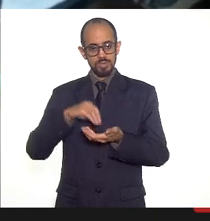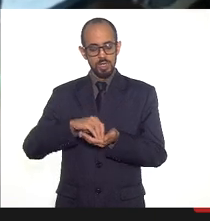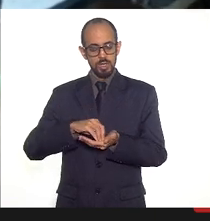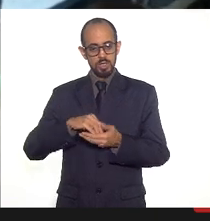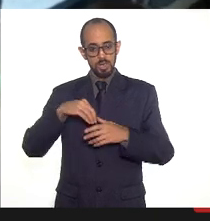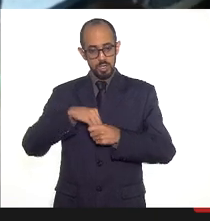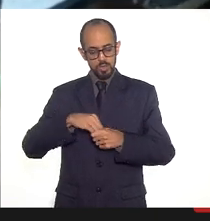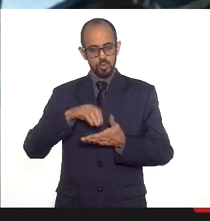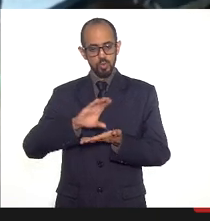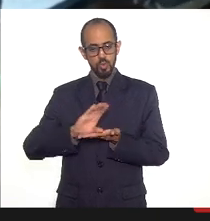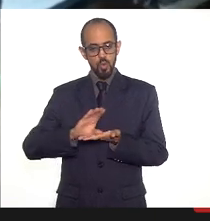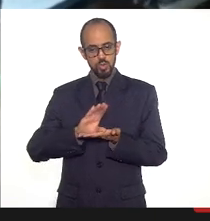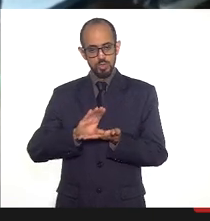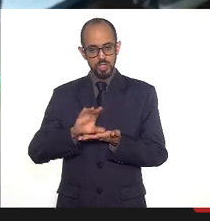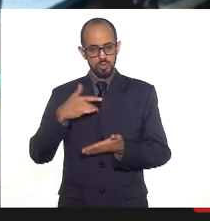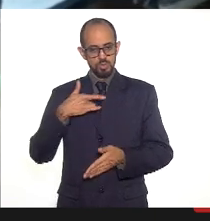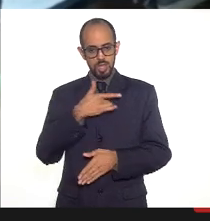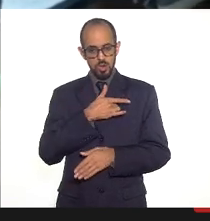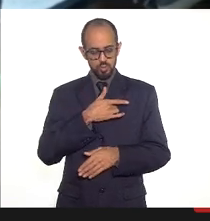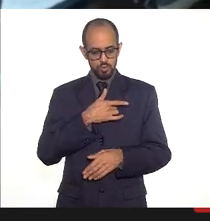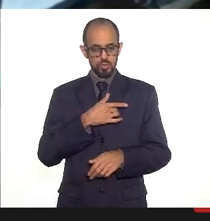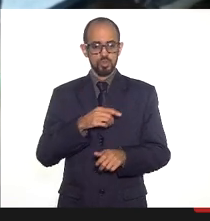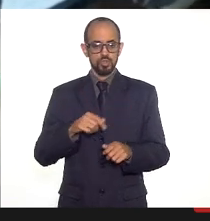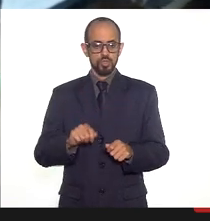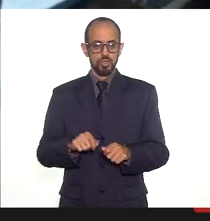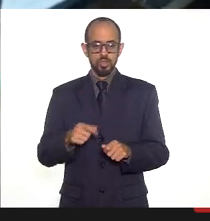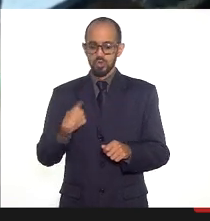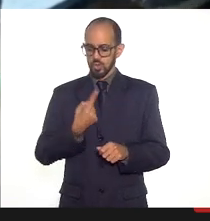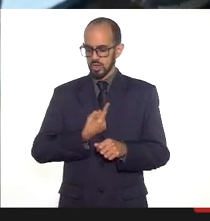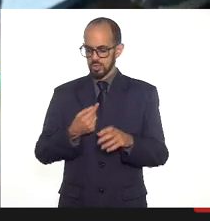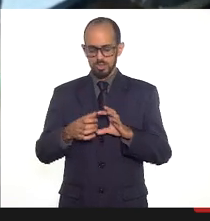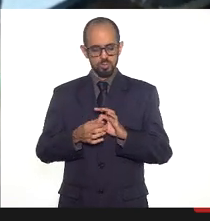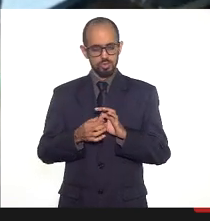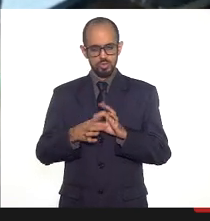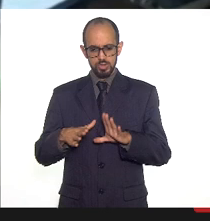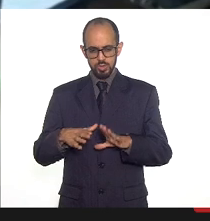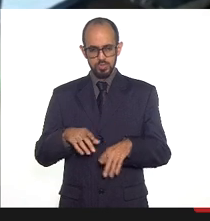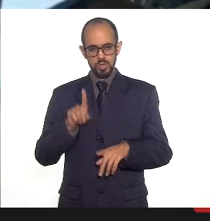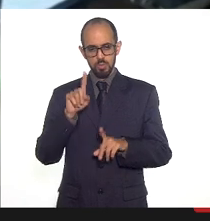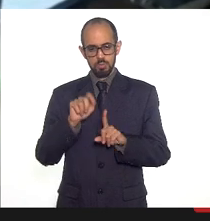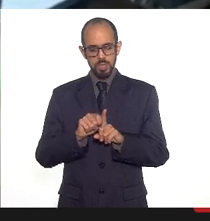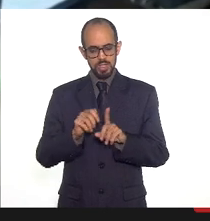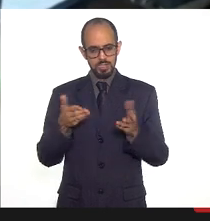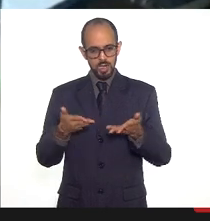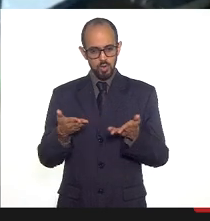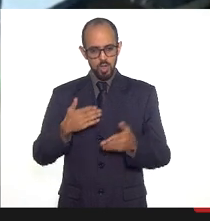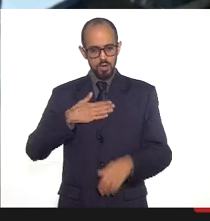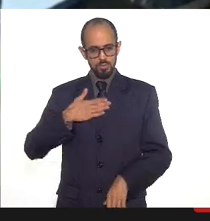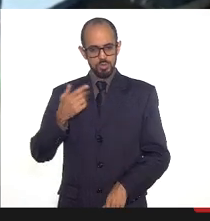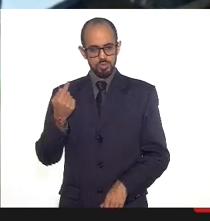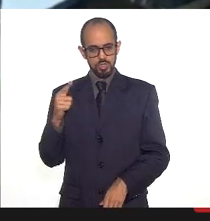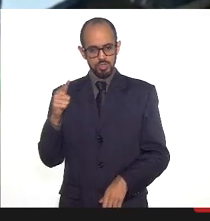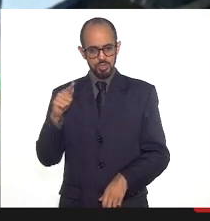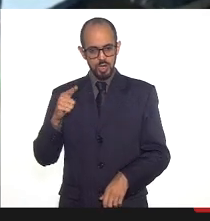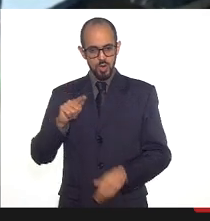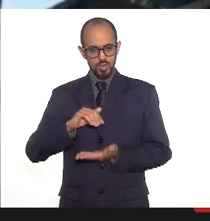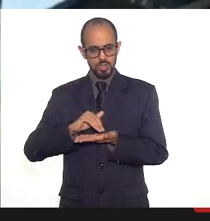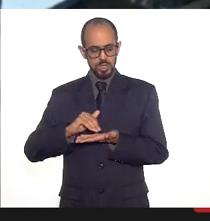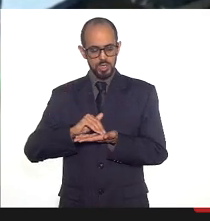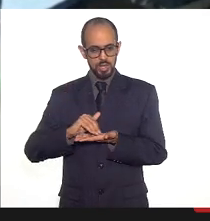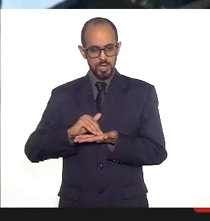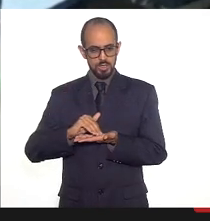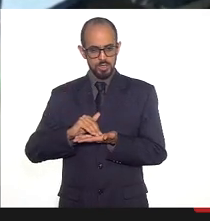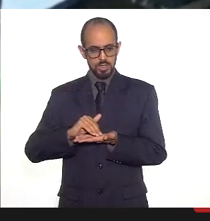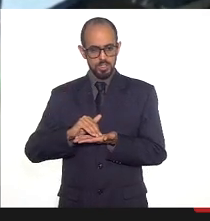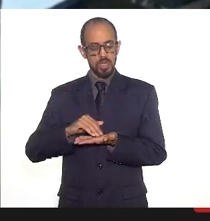mais profundas então a gente coloca inteiramente à disposição foi um mês agora a está completando um pouco mais de um mês aqui na secretaria em que a gente já tem